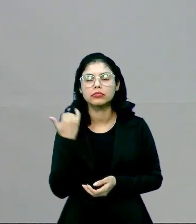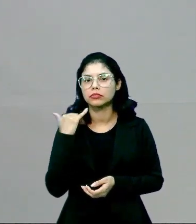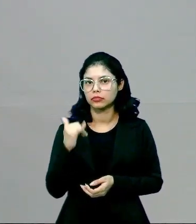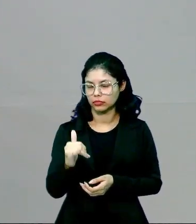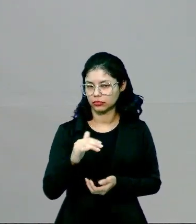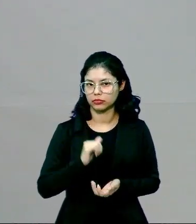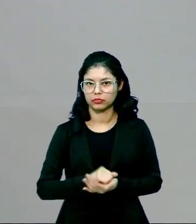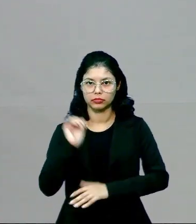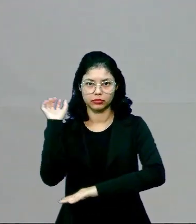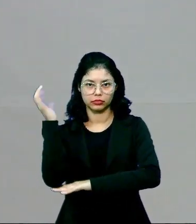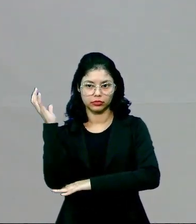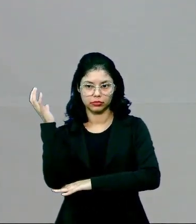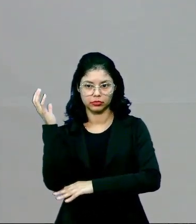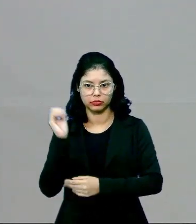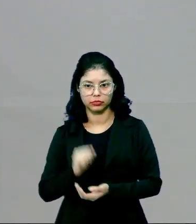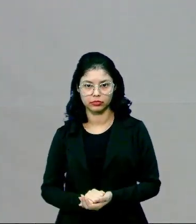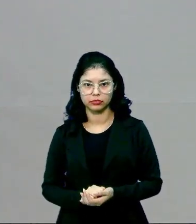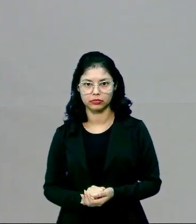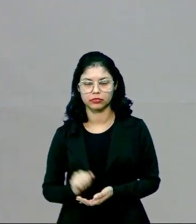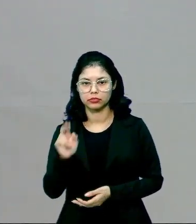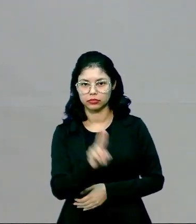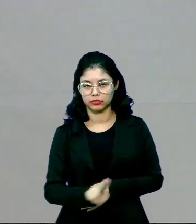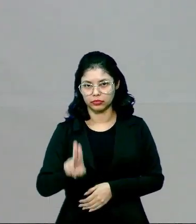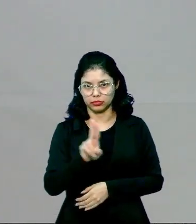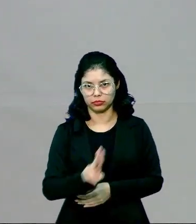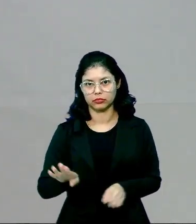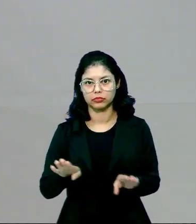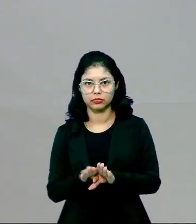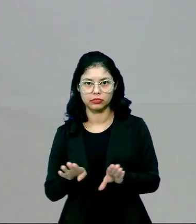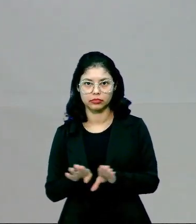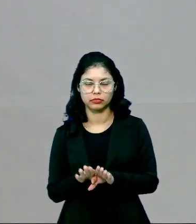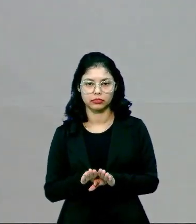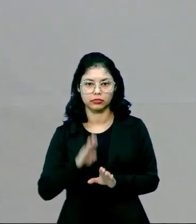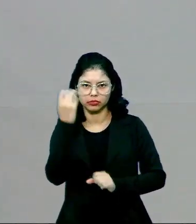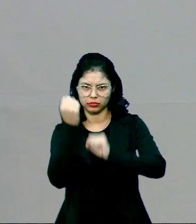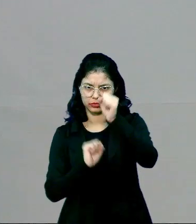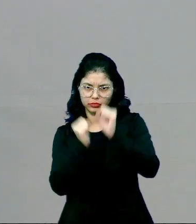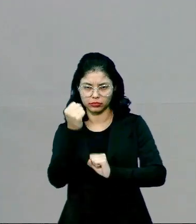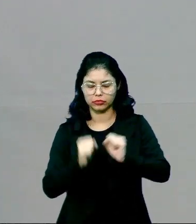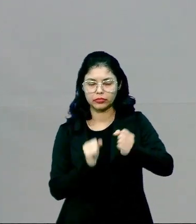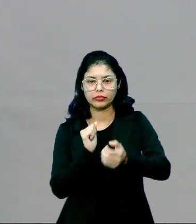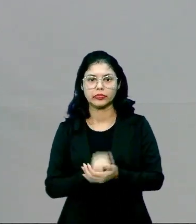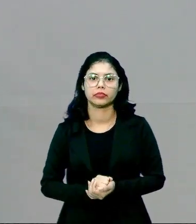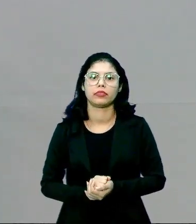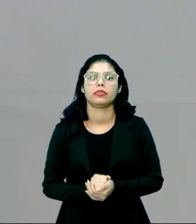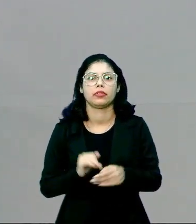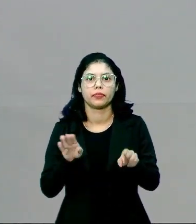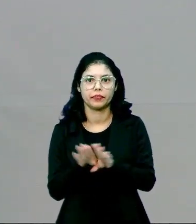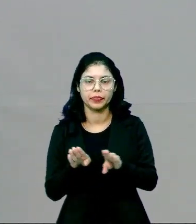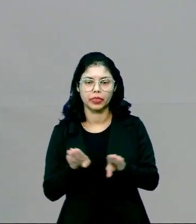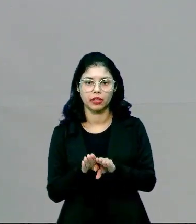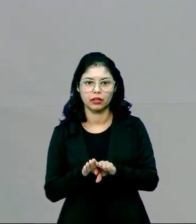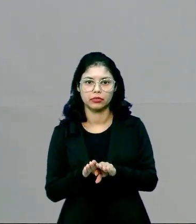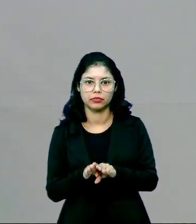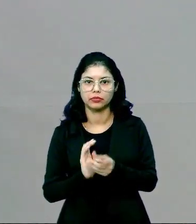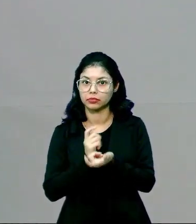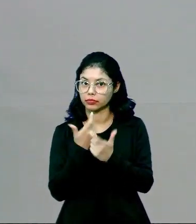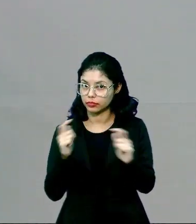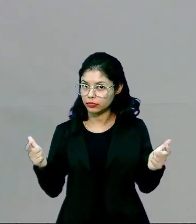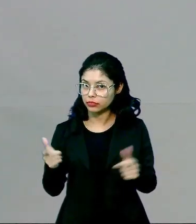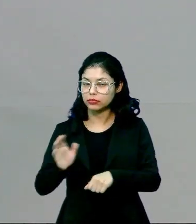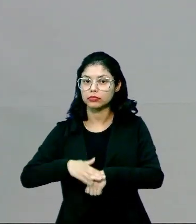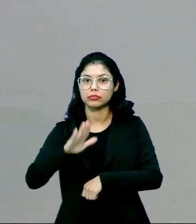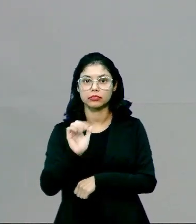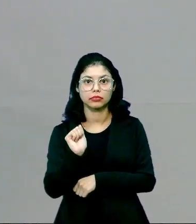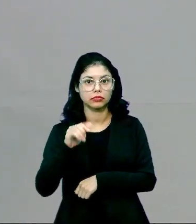plantas, tá certo? O utilizado também nas indústrias, mas ele é encontrado em abundância. Tem mais